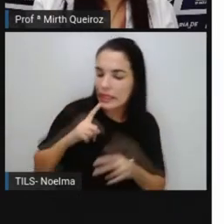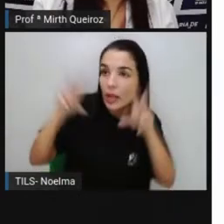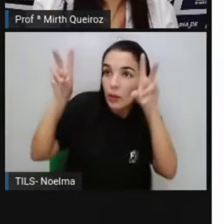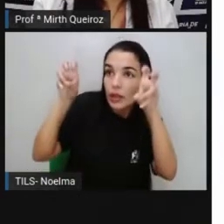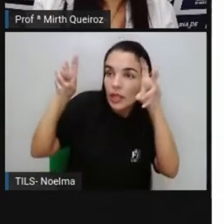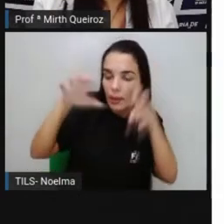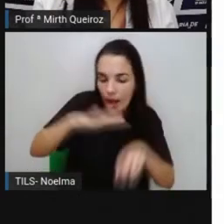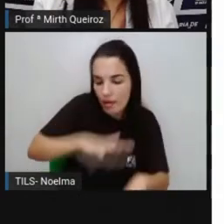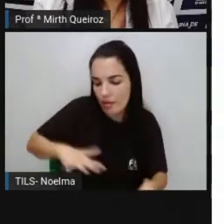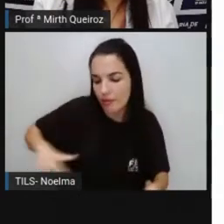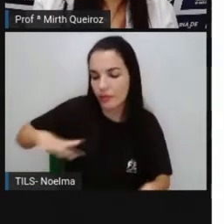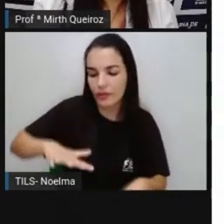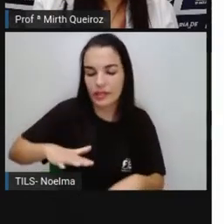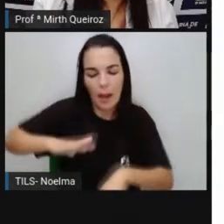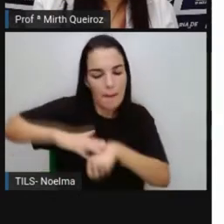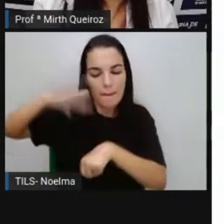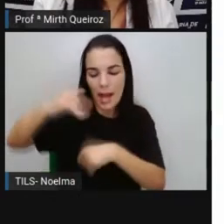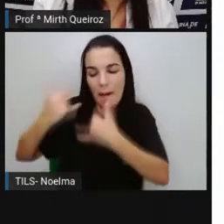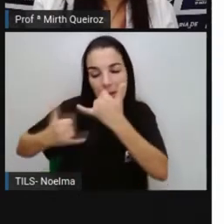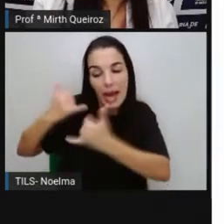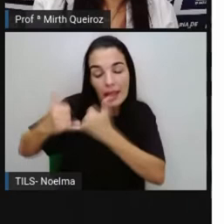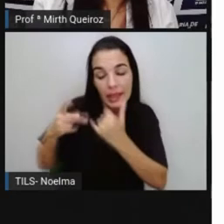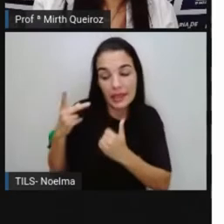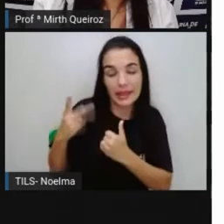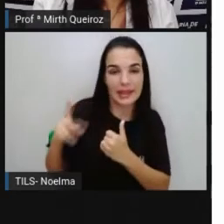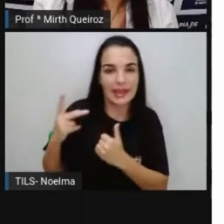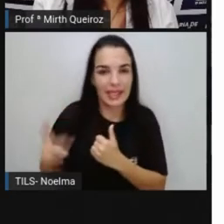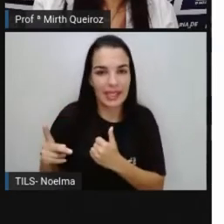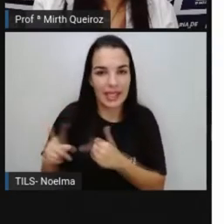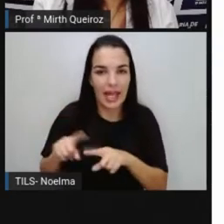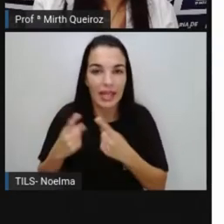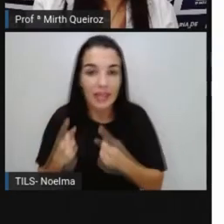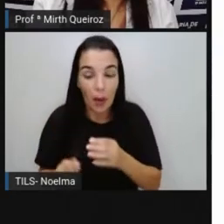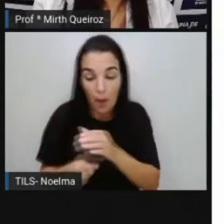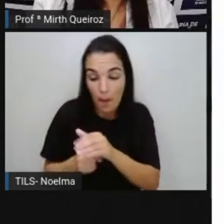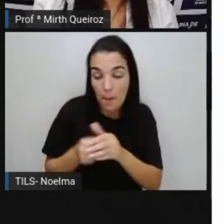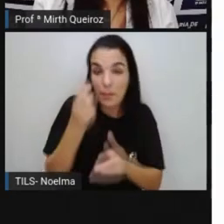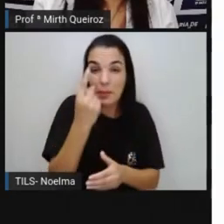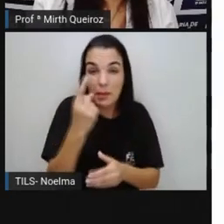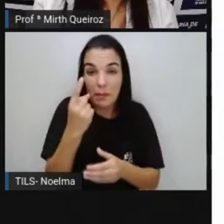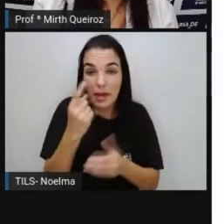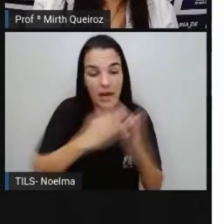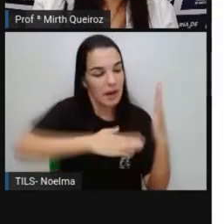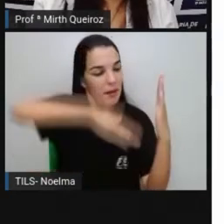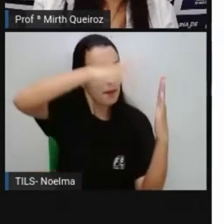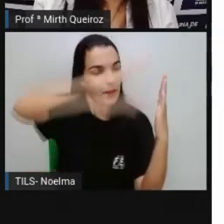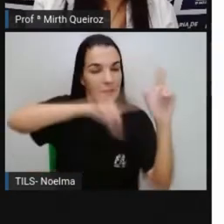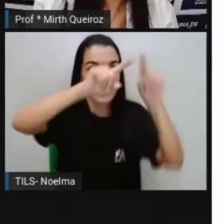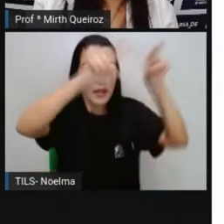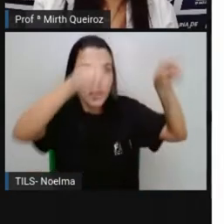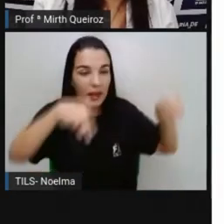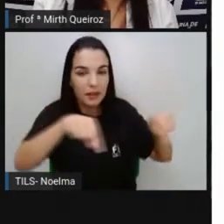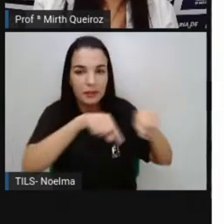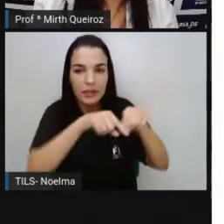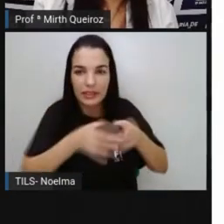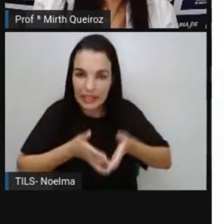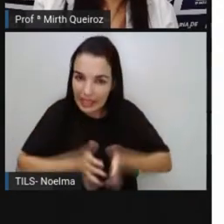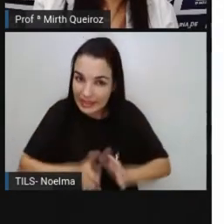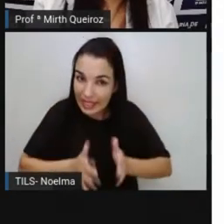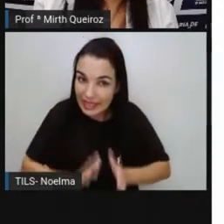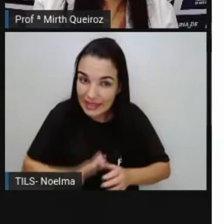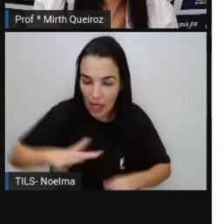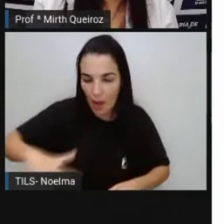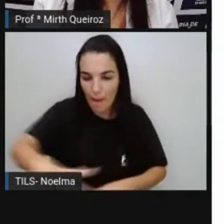mais precisamente suas brincadeiras. Daí, o primeiro quadro da série Brincadeiras de Criança nasceu na praça